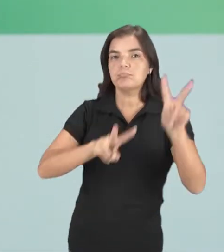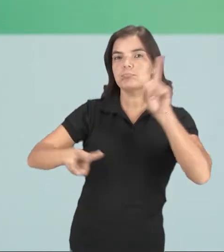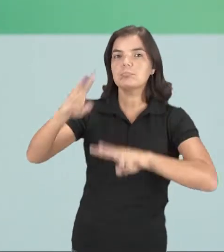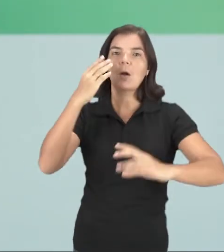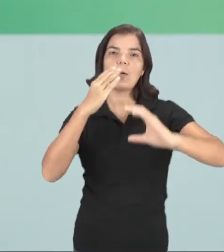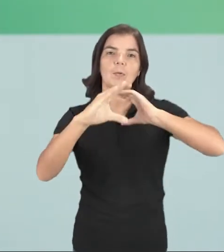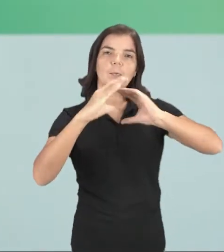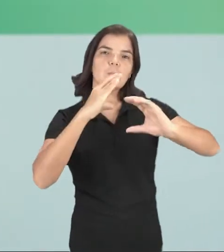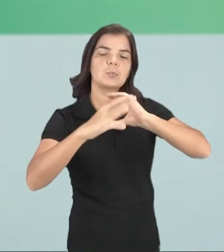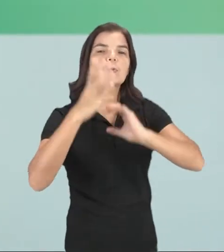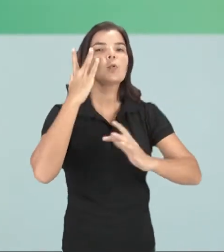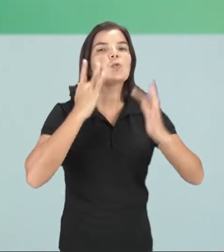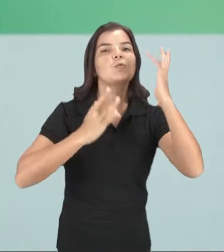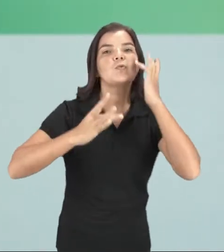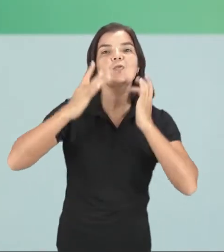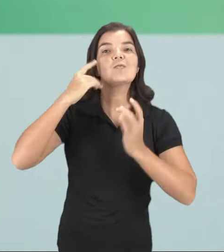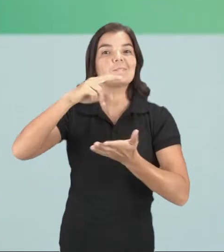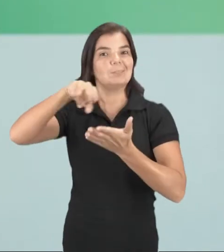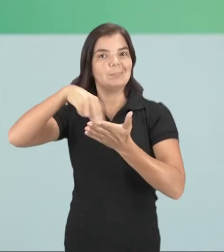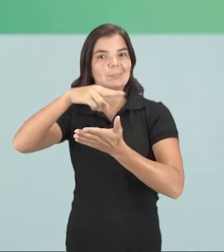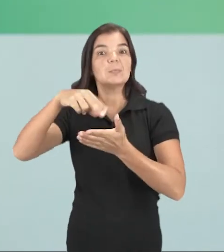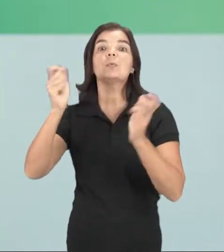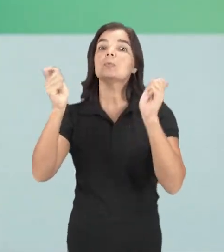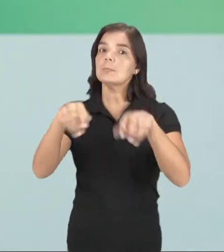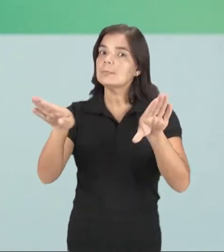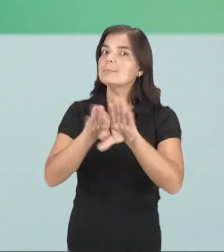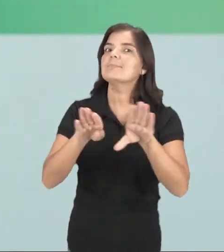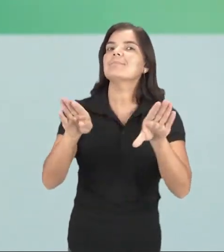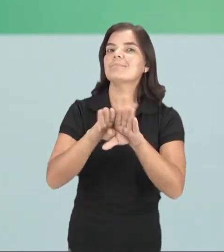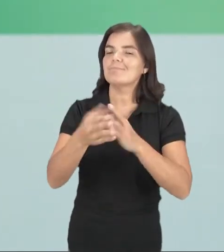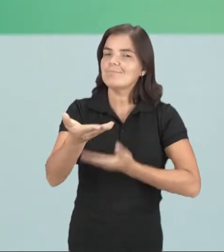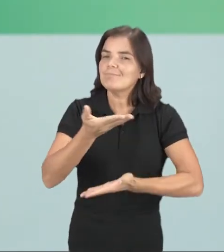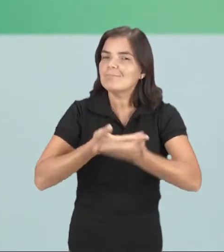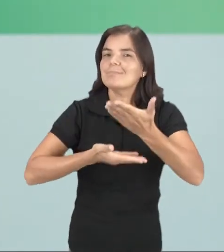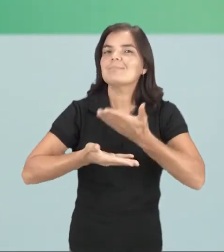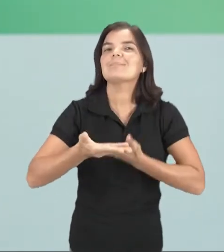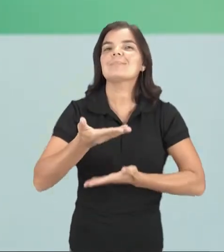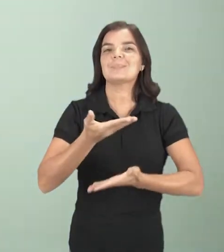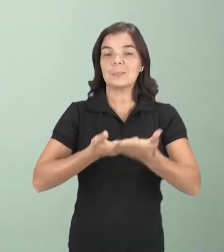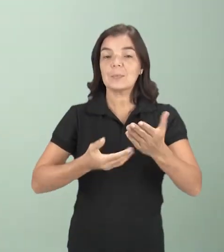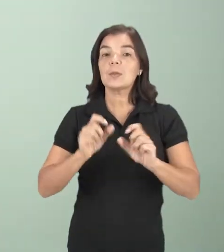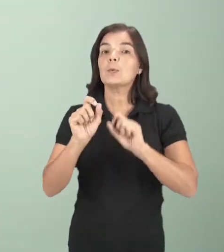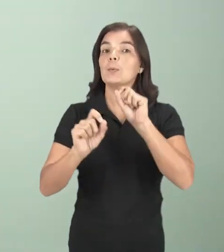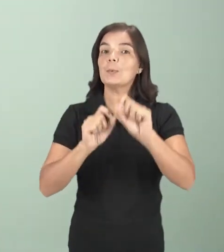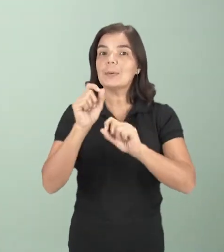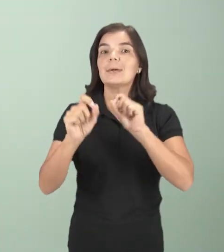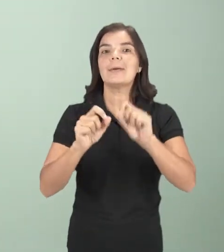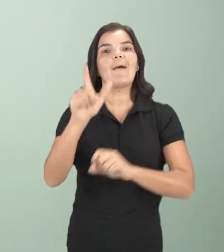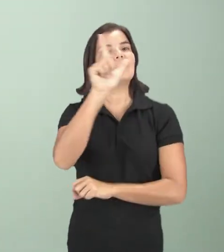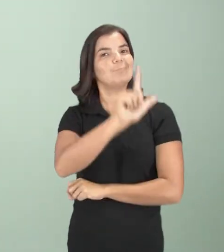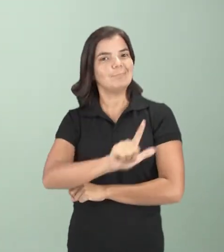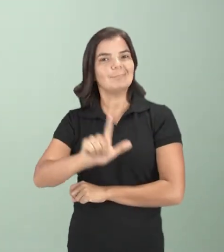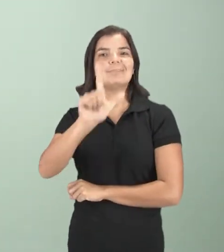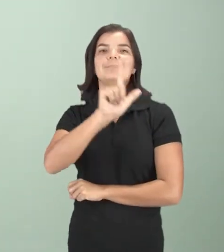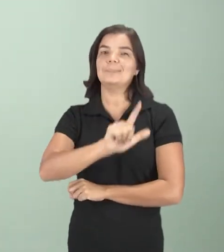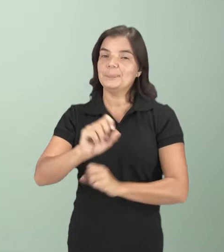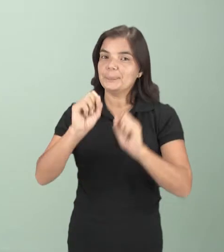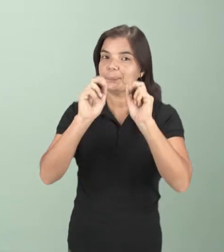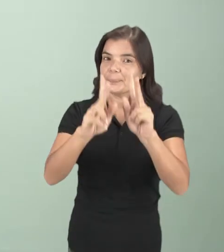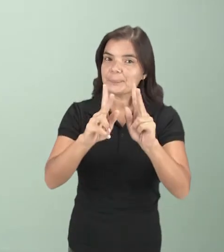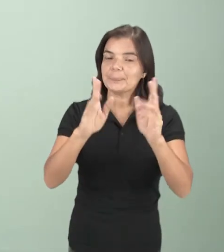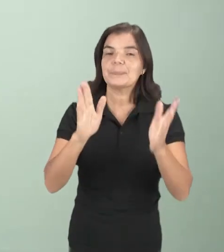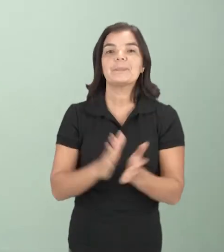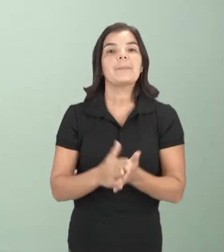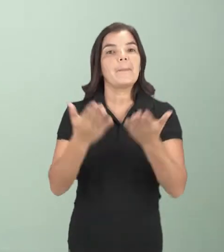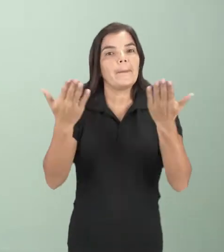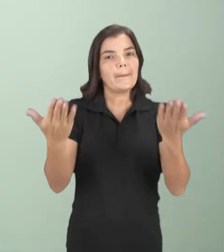música, o teatro e a dança, podendo também envolver questões literais, ok gente?